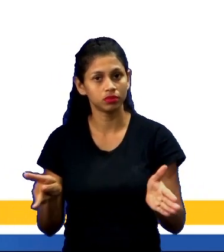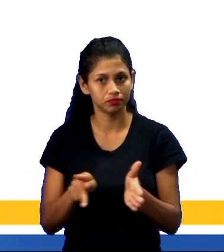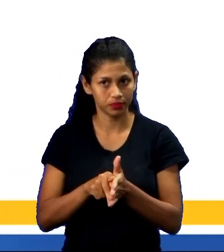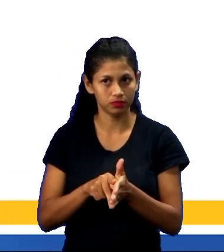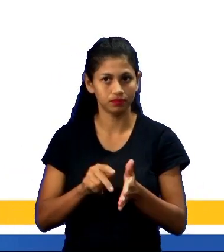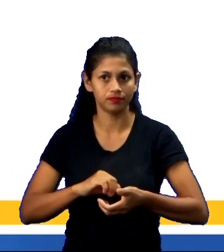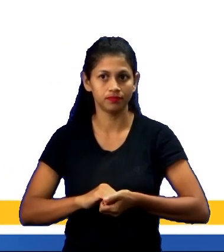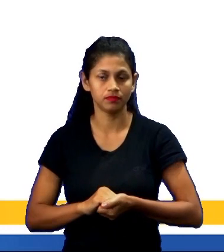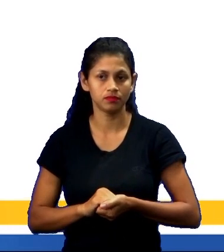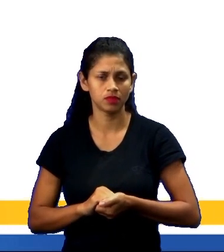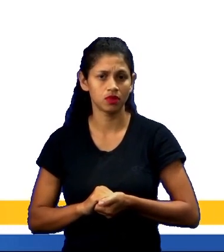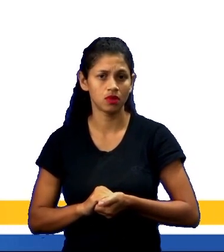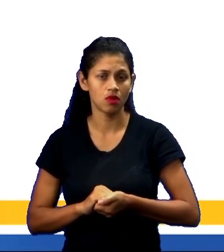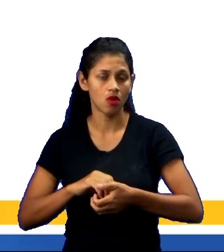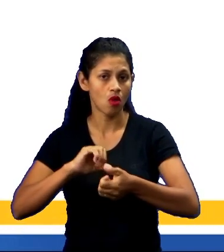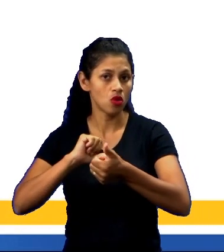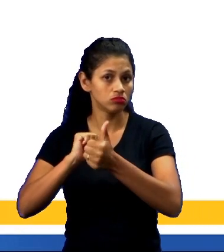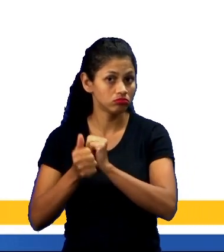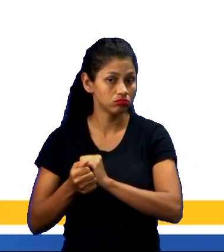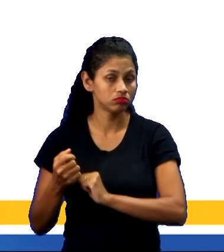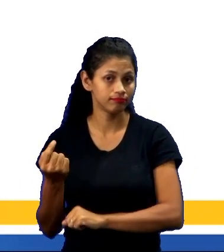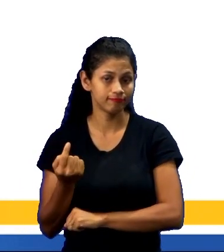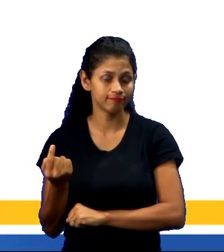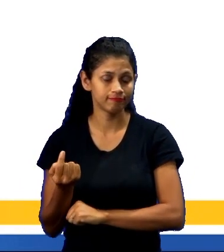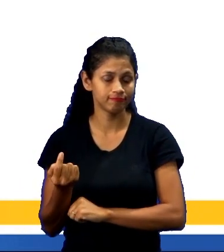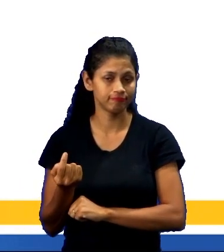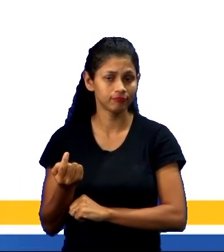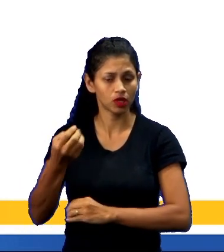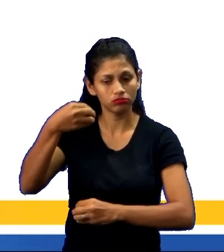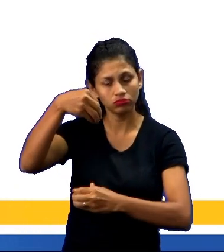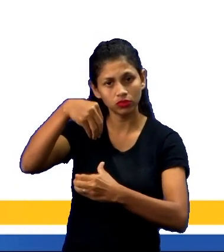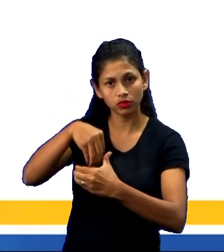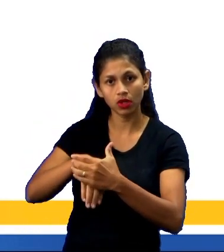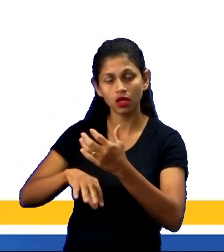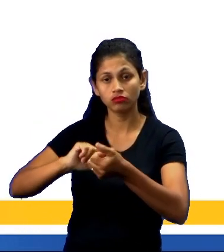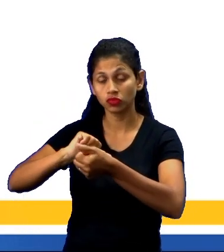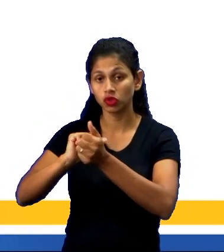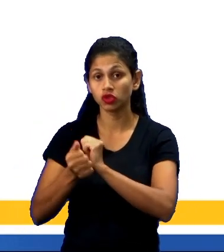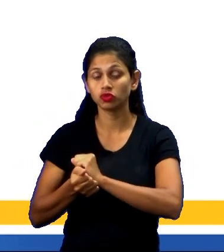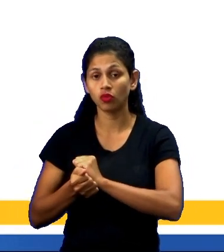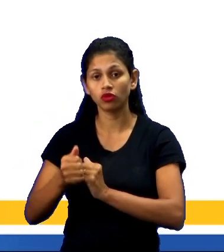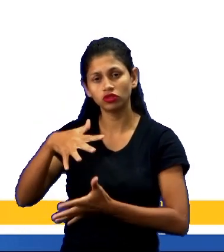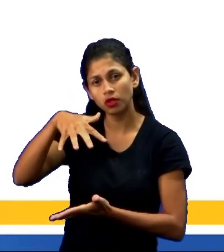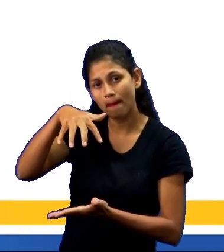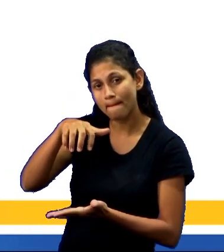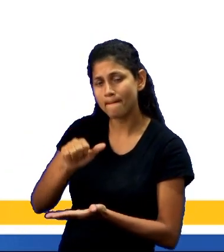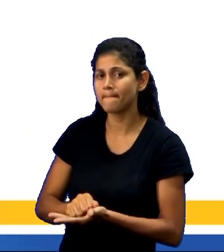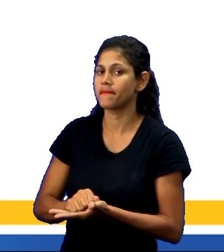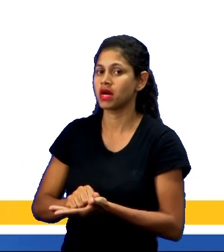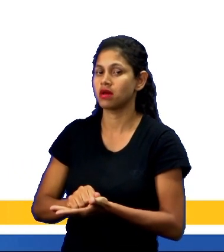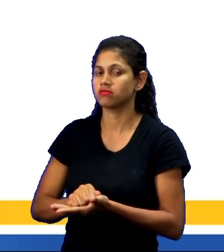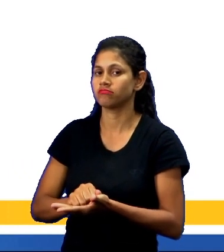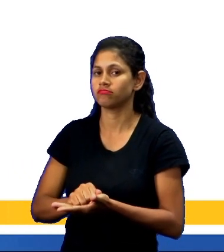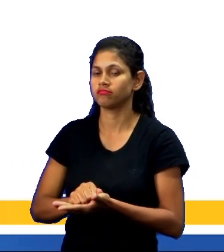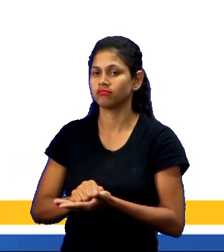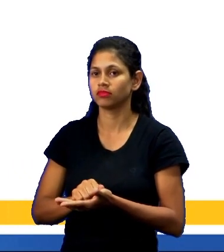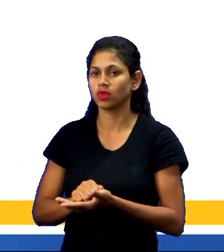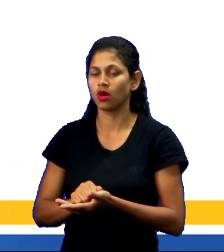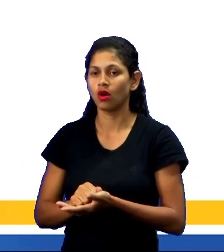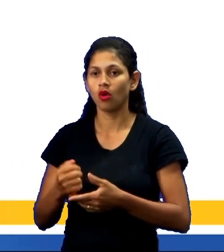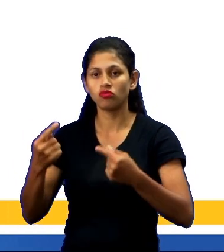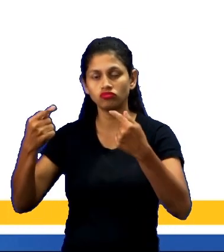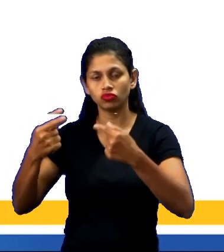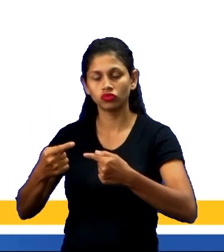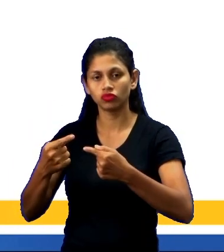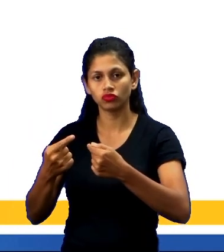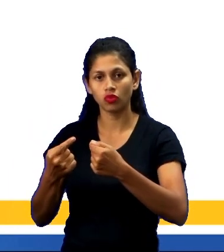Inclusive, muitos esportes individuais entram na categoria de esportes de marca, em que o jogador deve atingir uma meta maior que seu